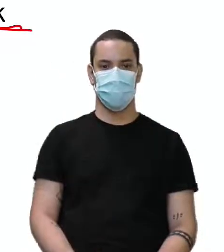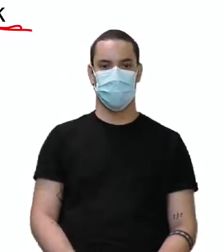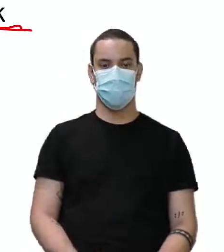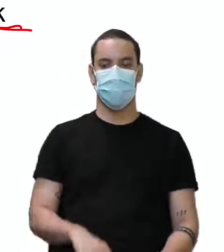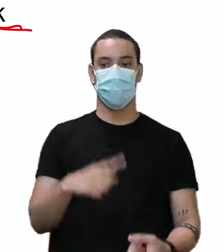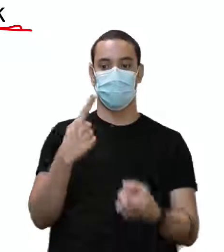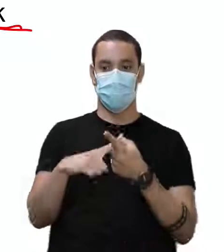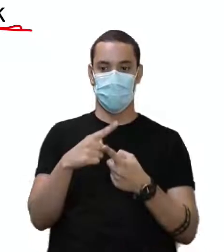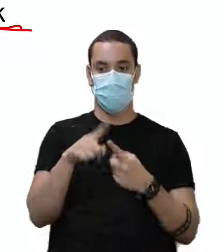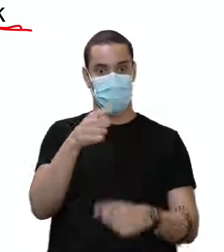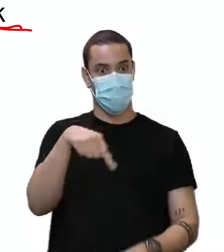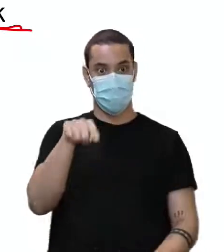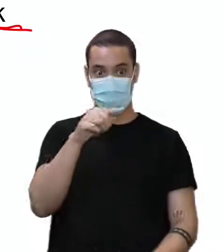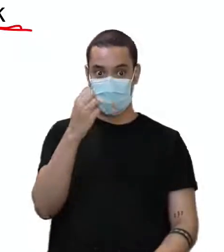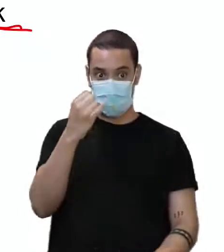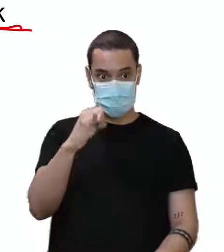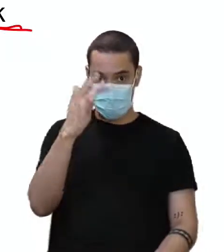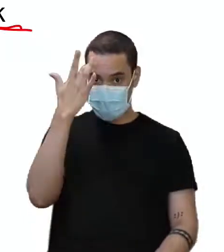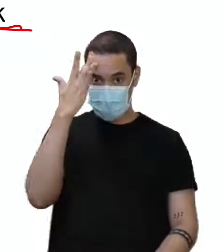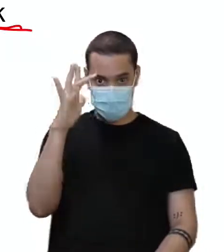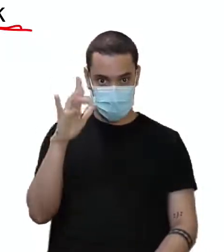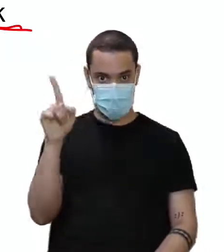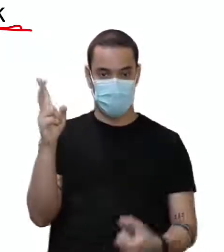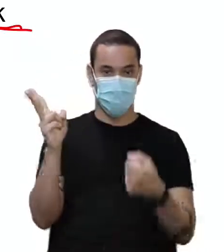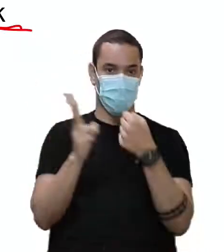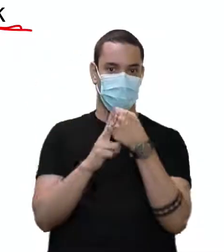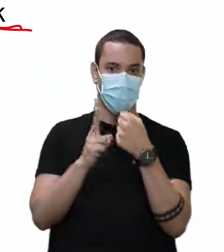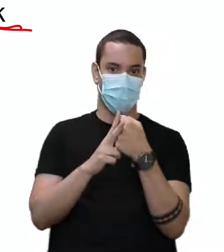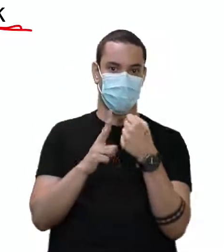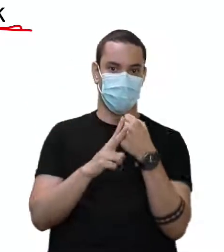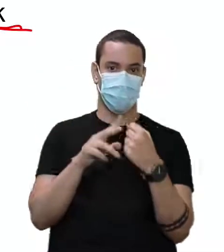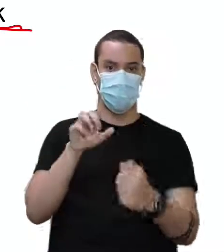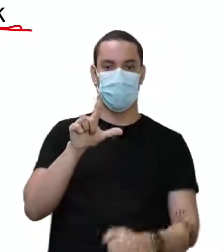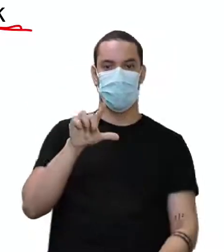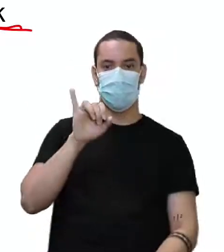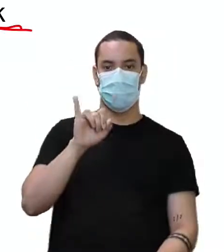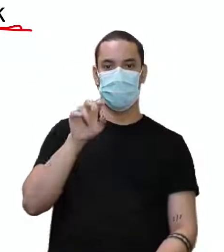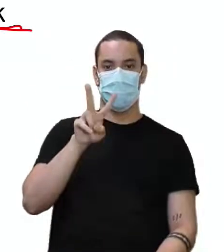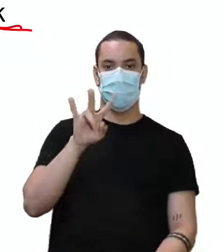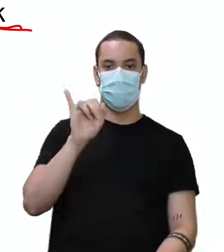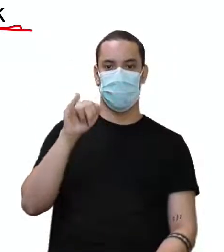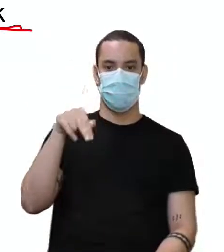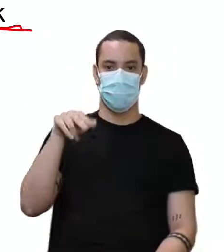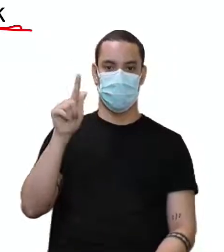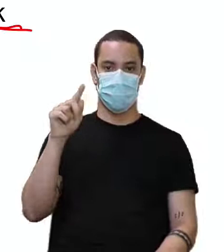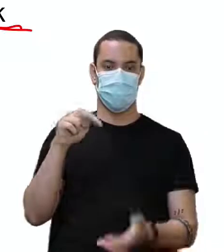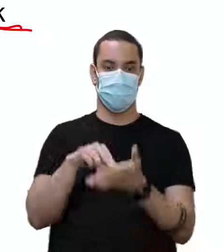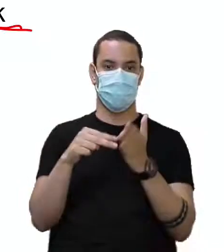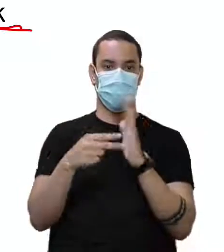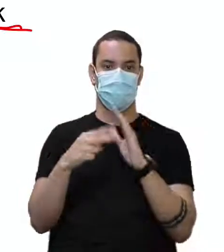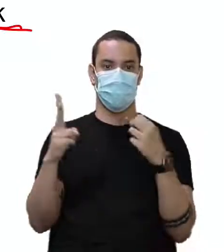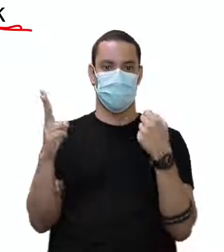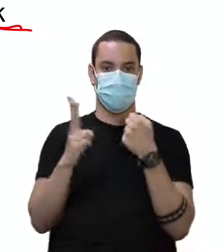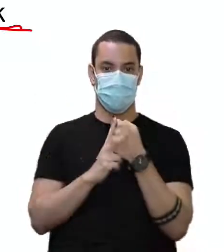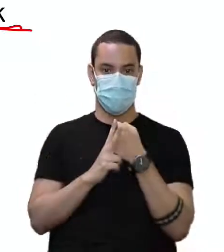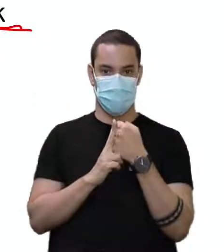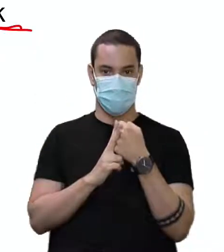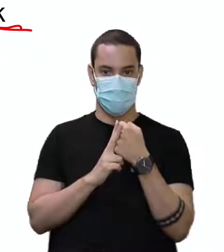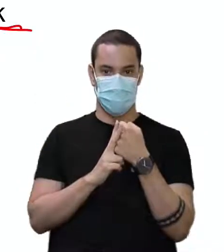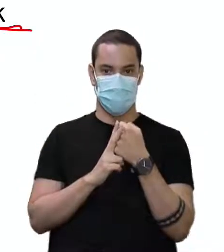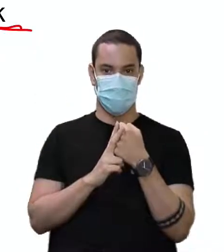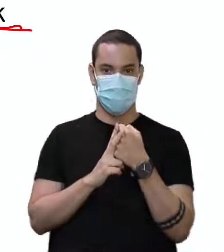Para quem não sabe, esse verbo aqui que está aí como living, ele vem do verbo, ele vem do verbo